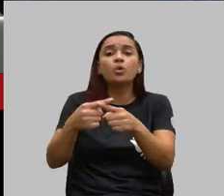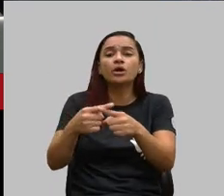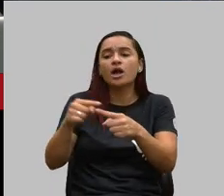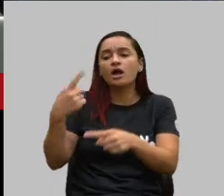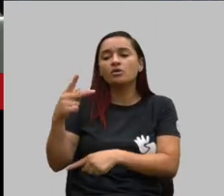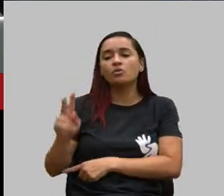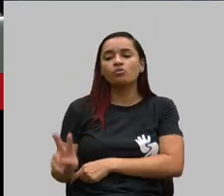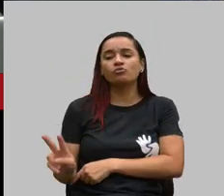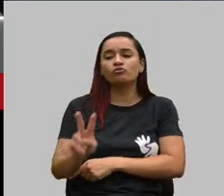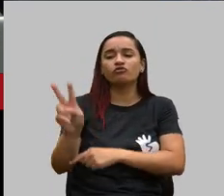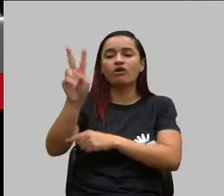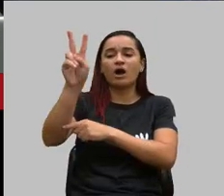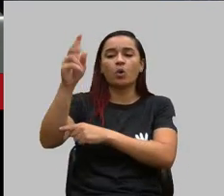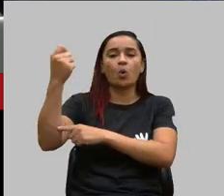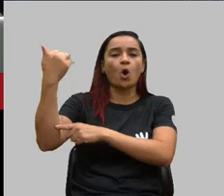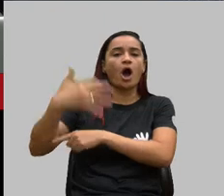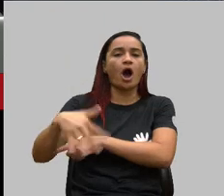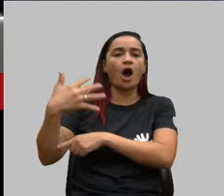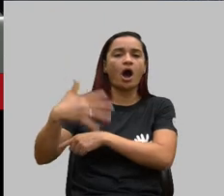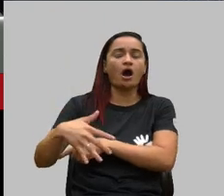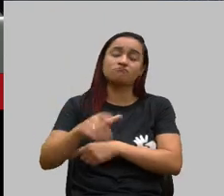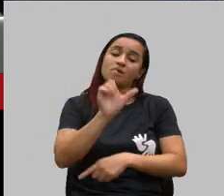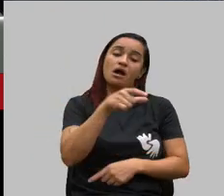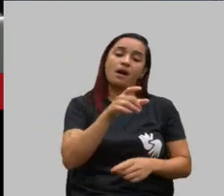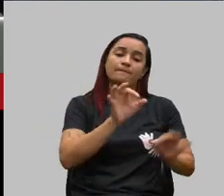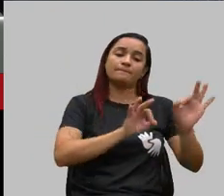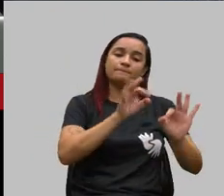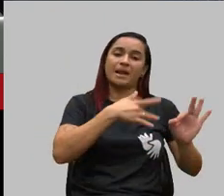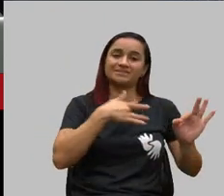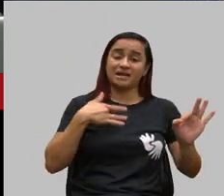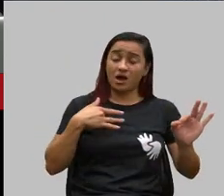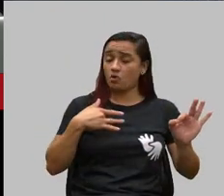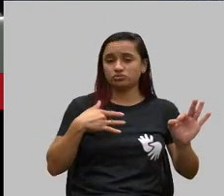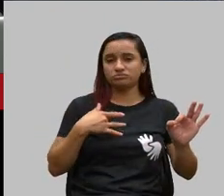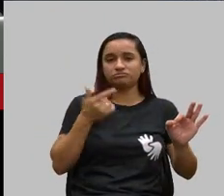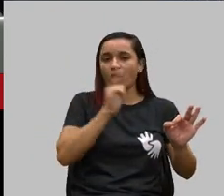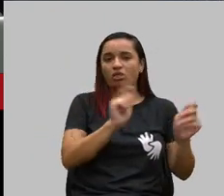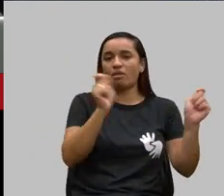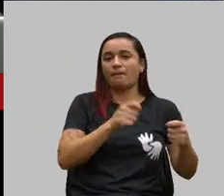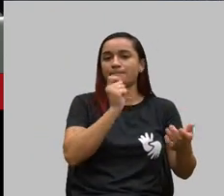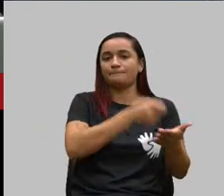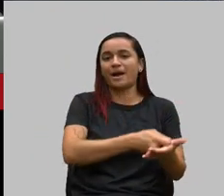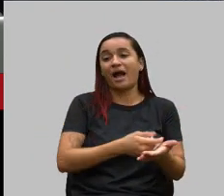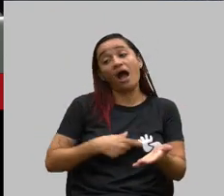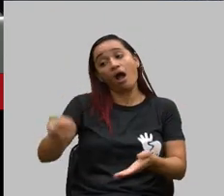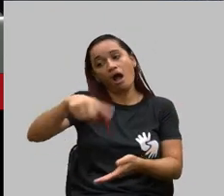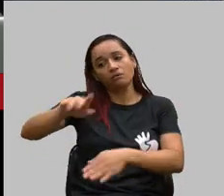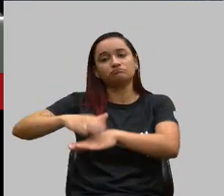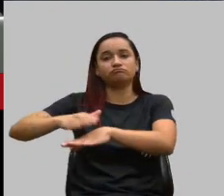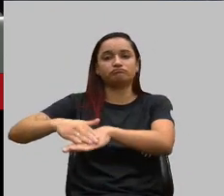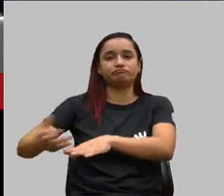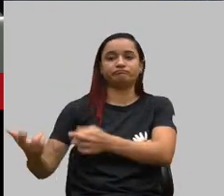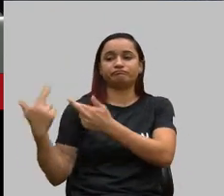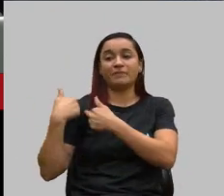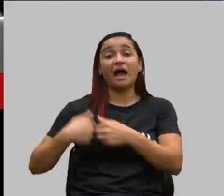que o plano tem condições de pagar. E aí começam a rescisão dos contratos